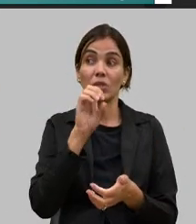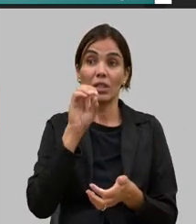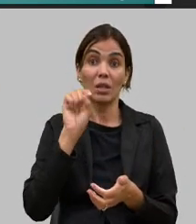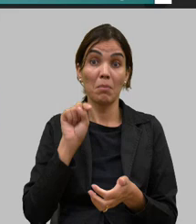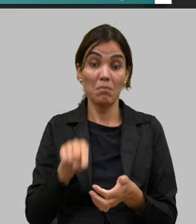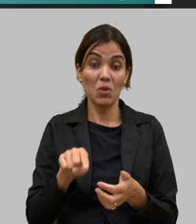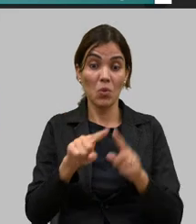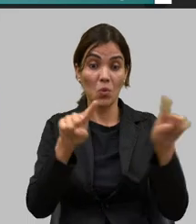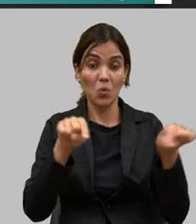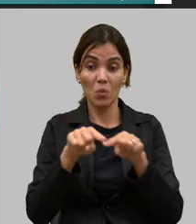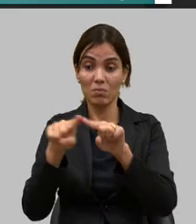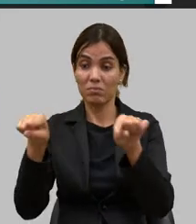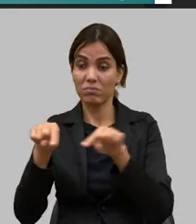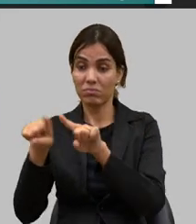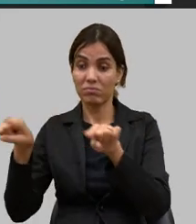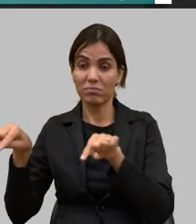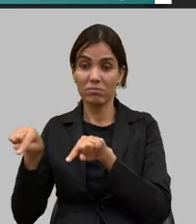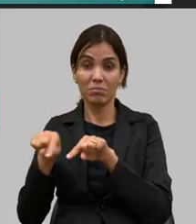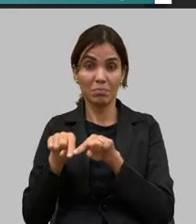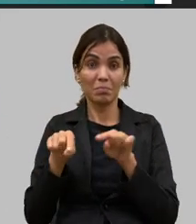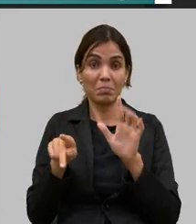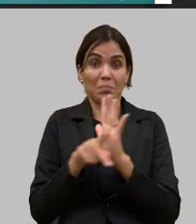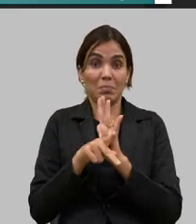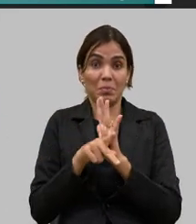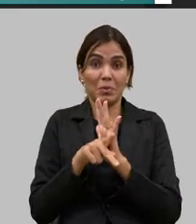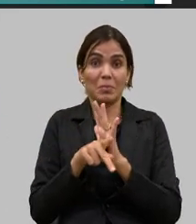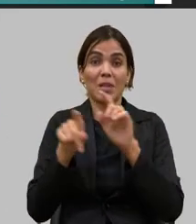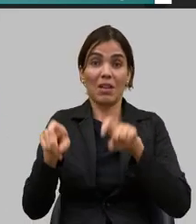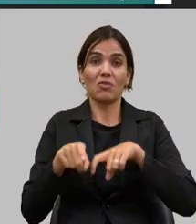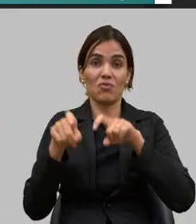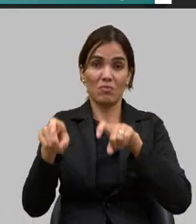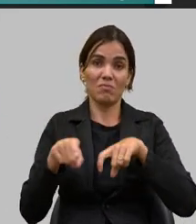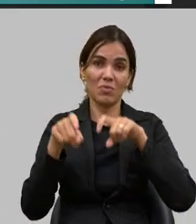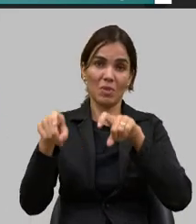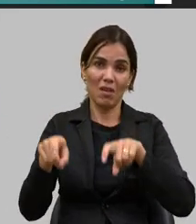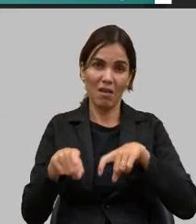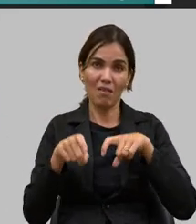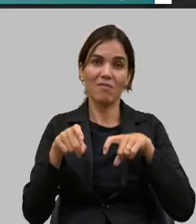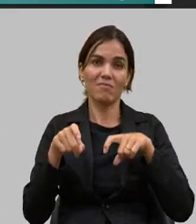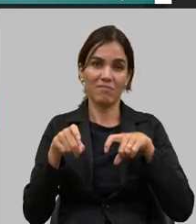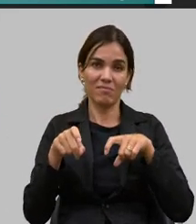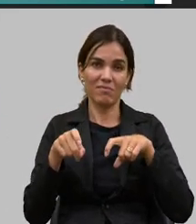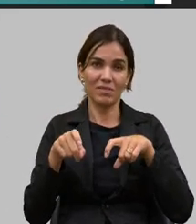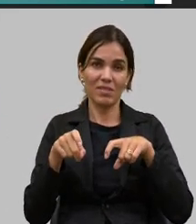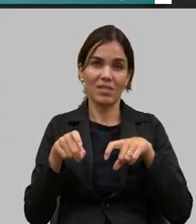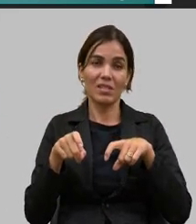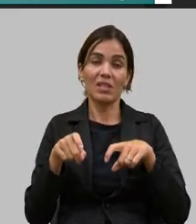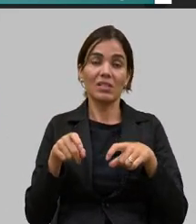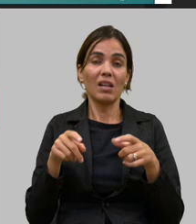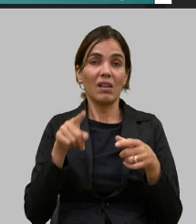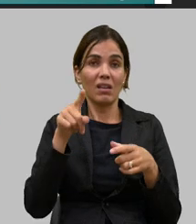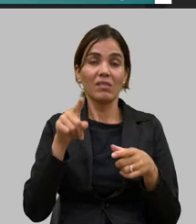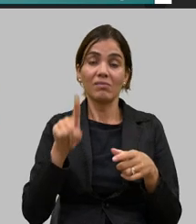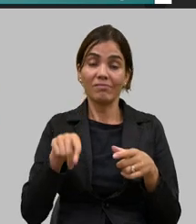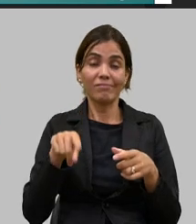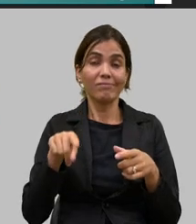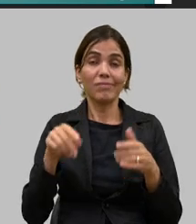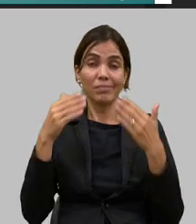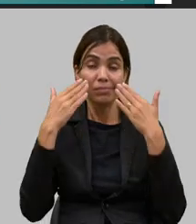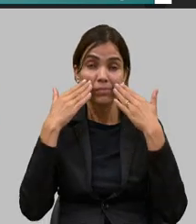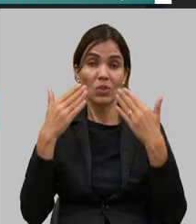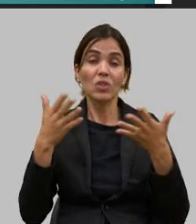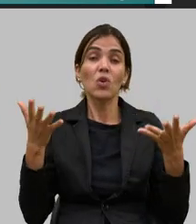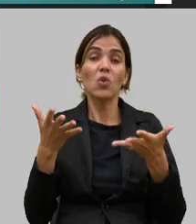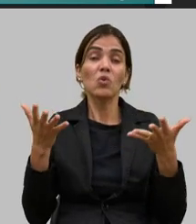e ele nada mais é do que um retrato da realidade do que acontece hoje em Minas Gerais dentro da sustentabilidade das